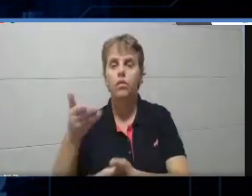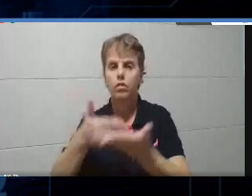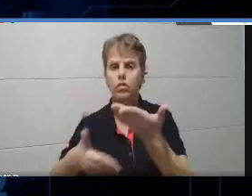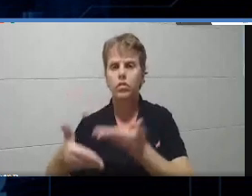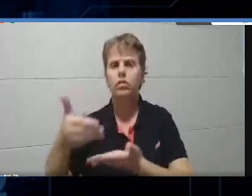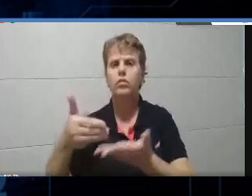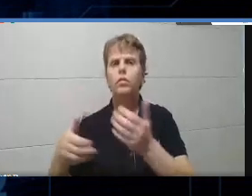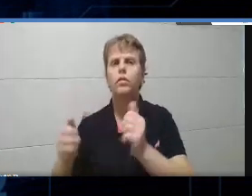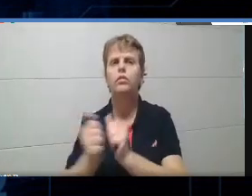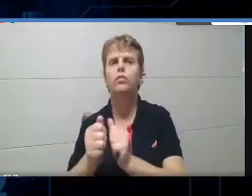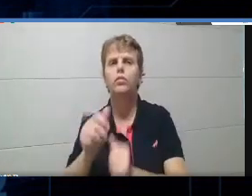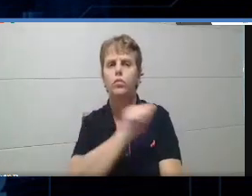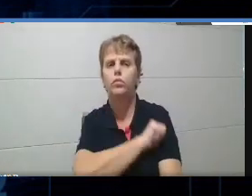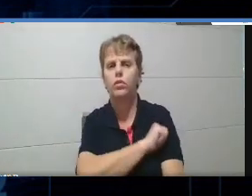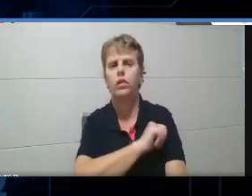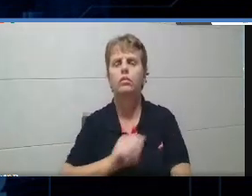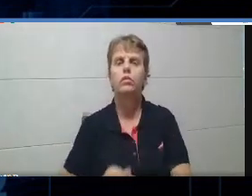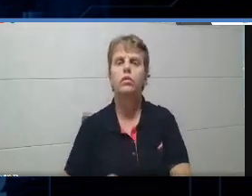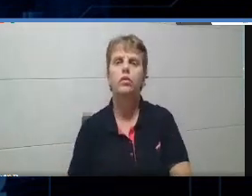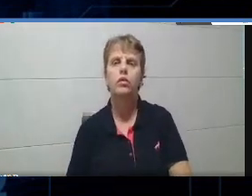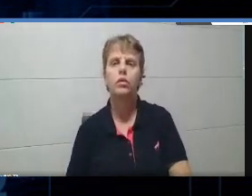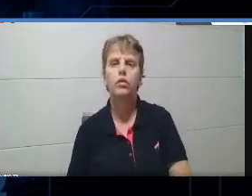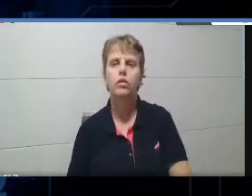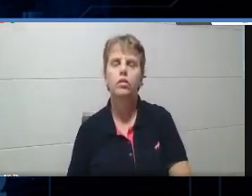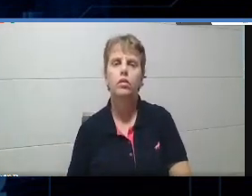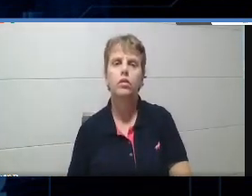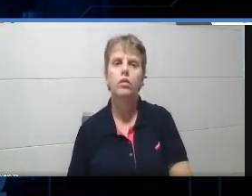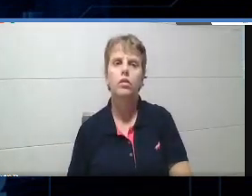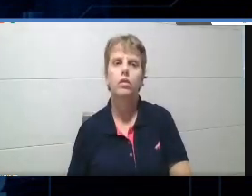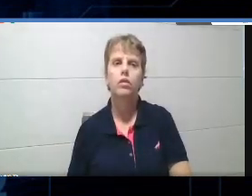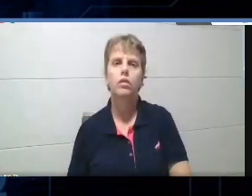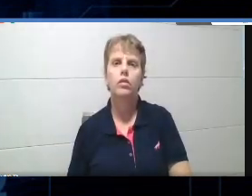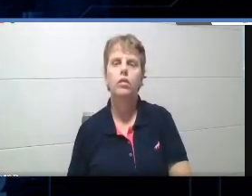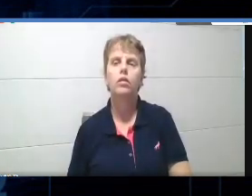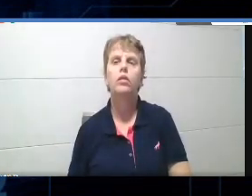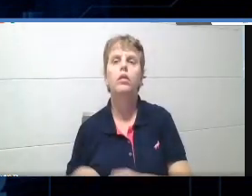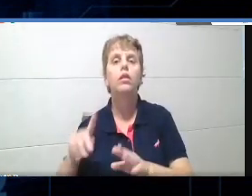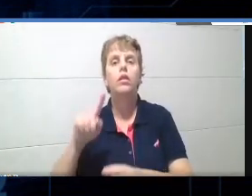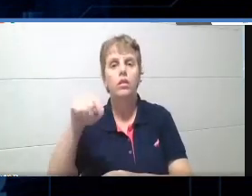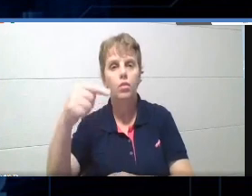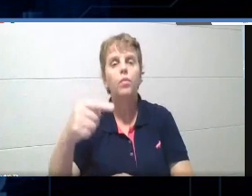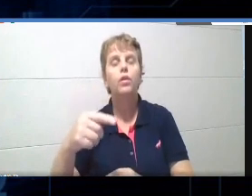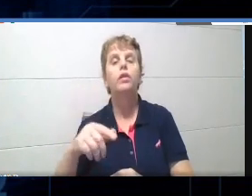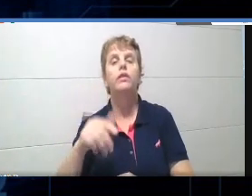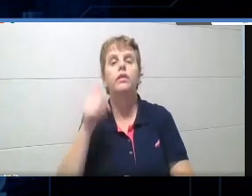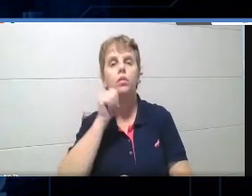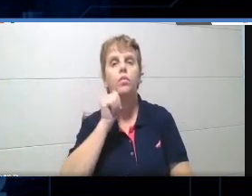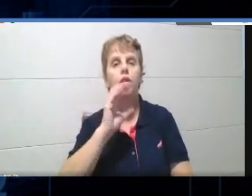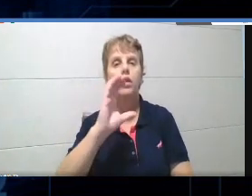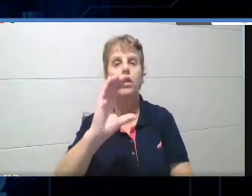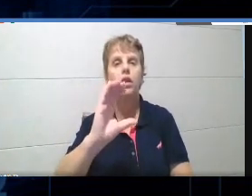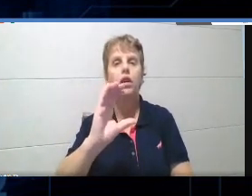esse link, tá, pessoal? No chat, eu peço que a Shai compartilhe para vocês aí no chat do YouTube.